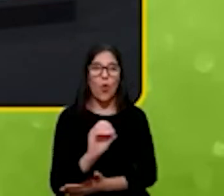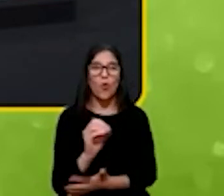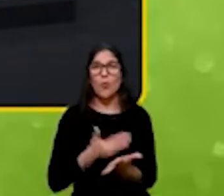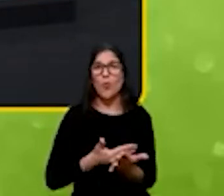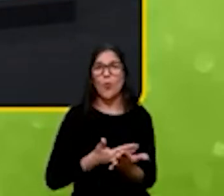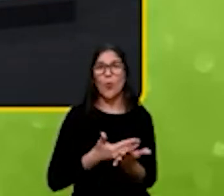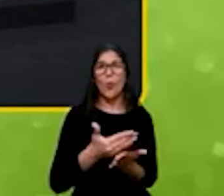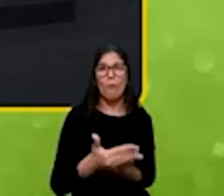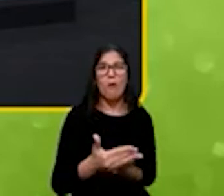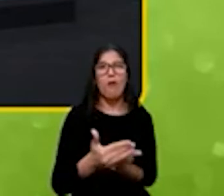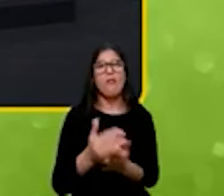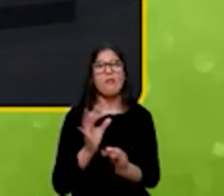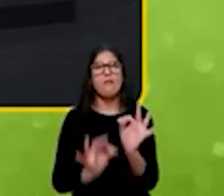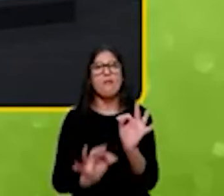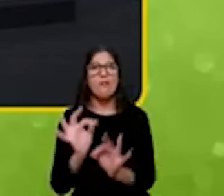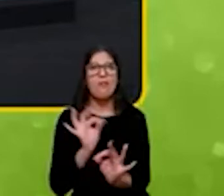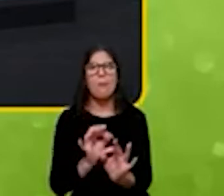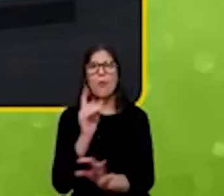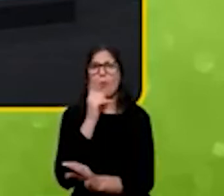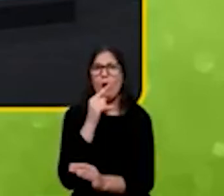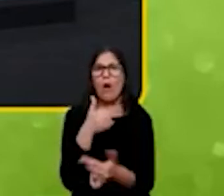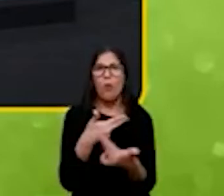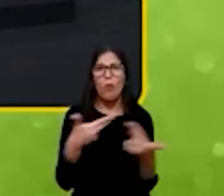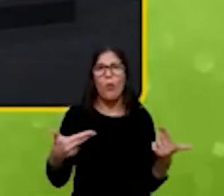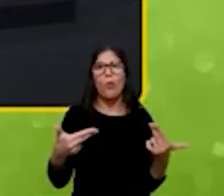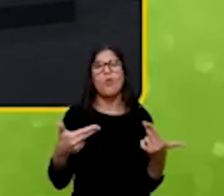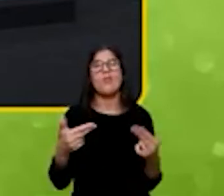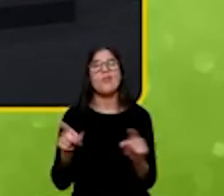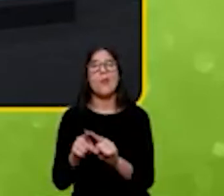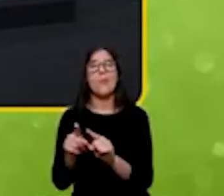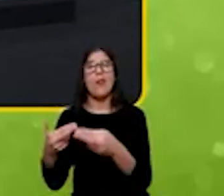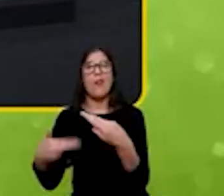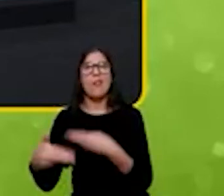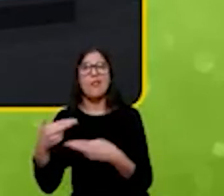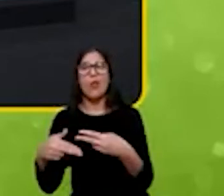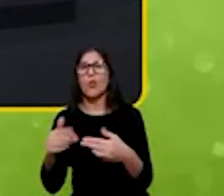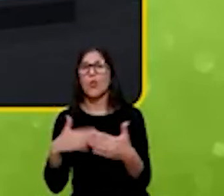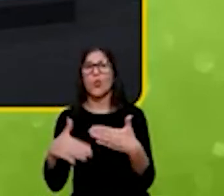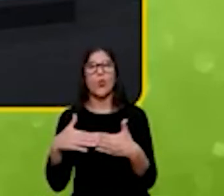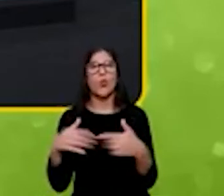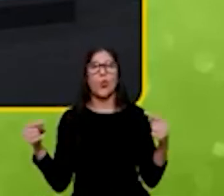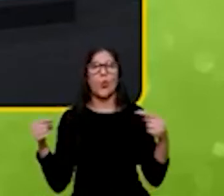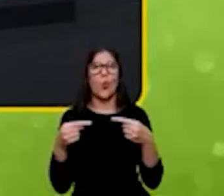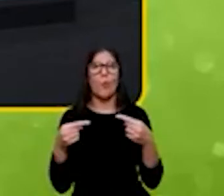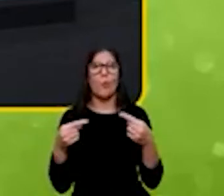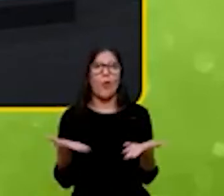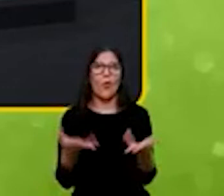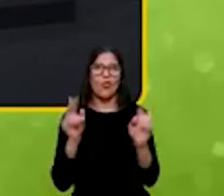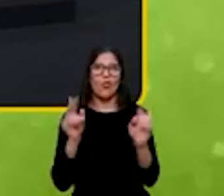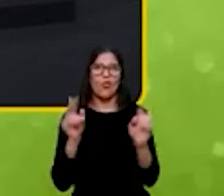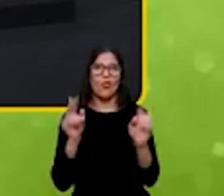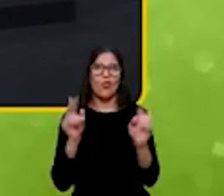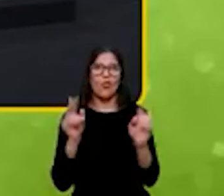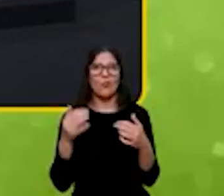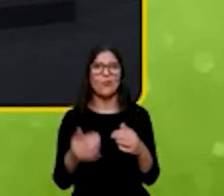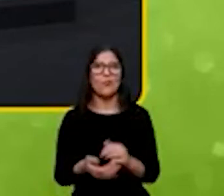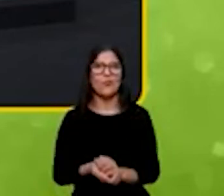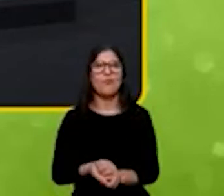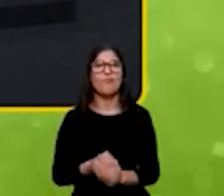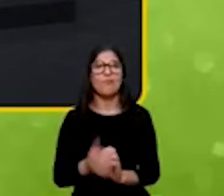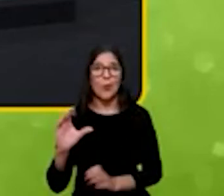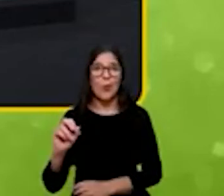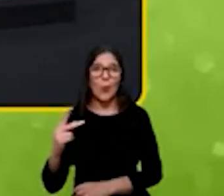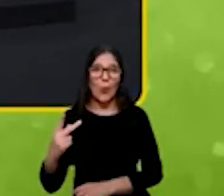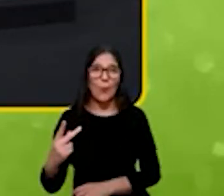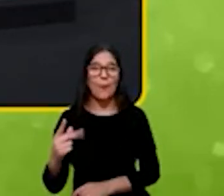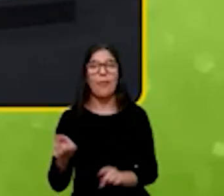tratamento de afluentes reciclagem tudo a ver com essa discussão aqui da COP e